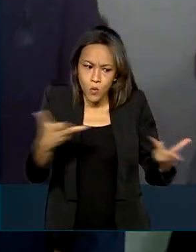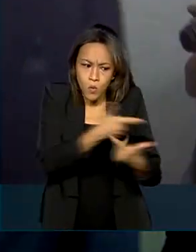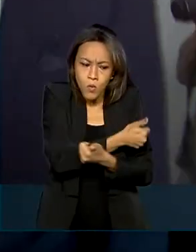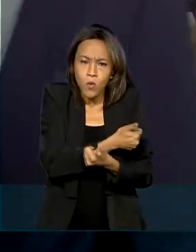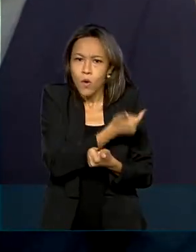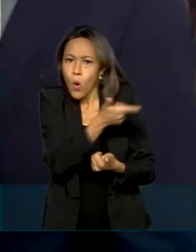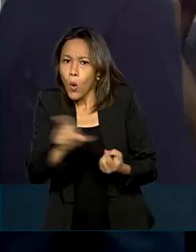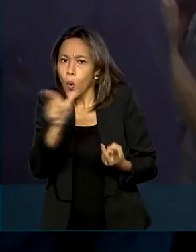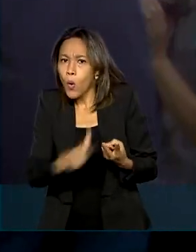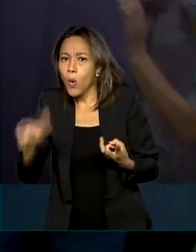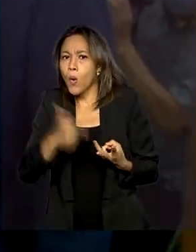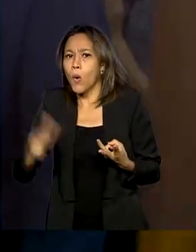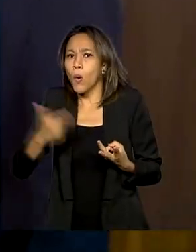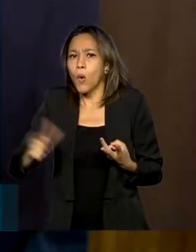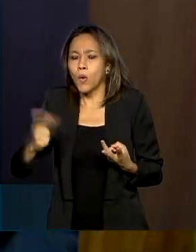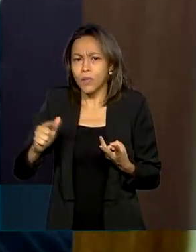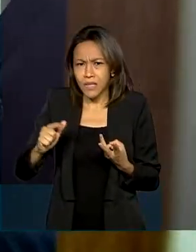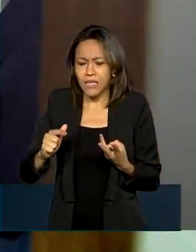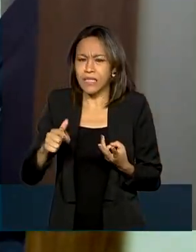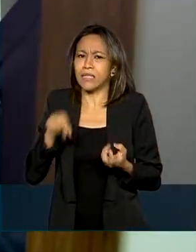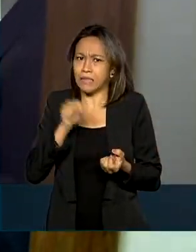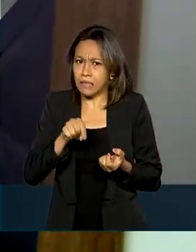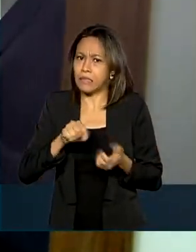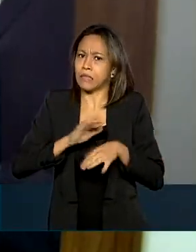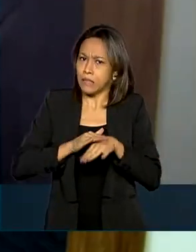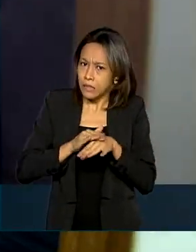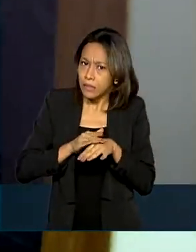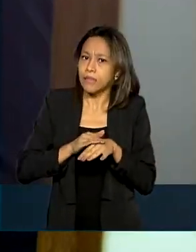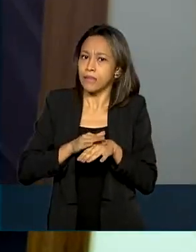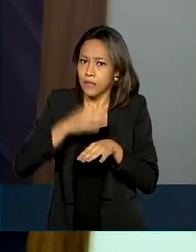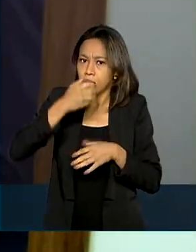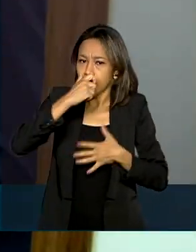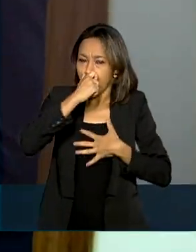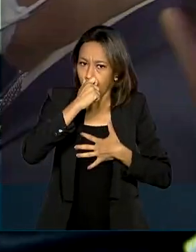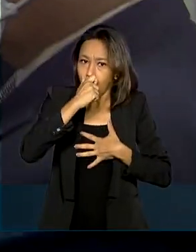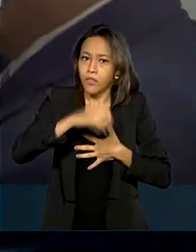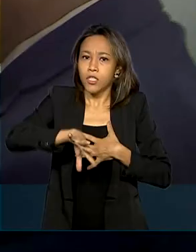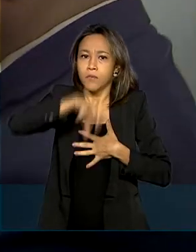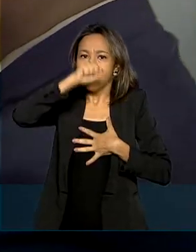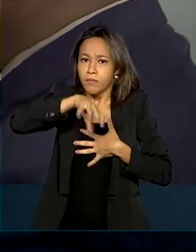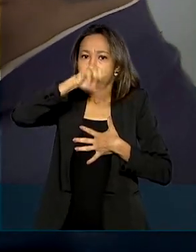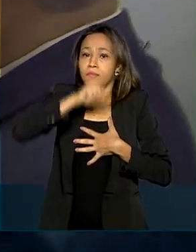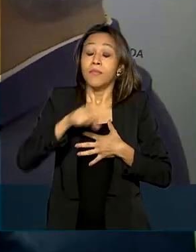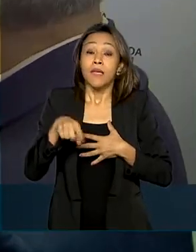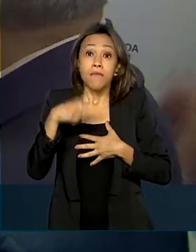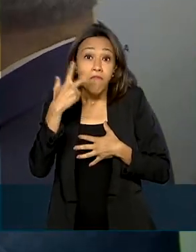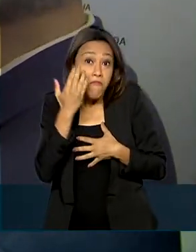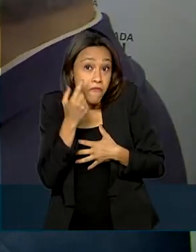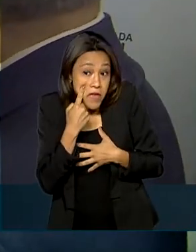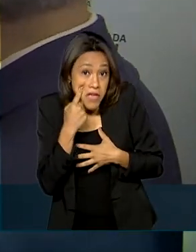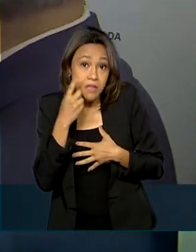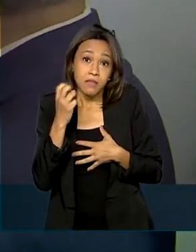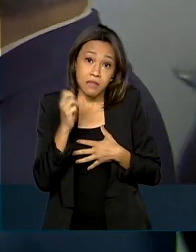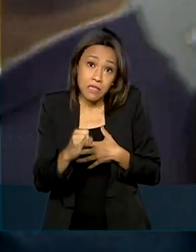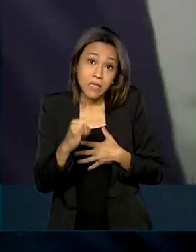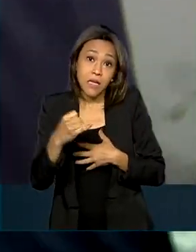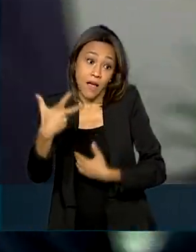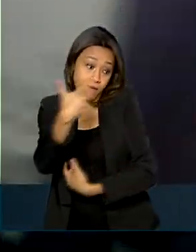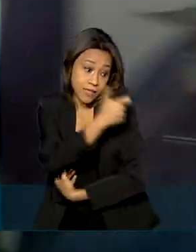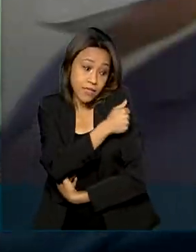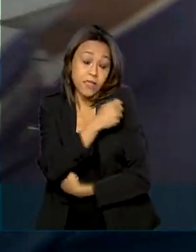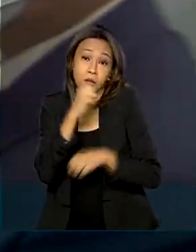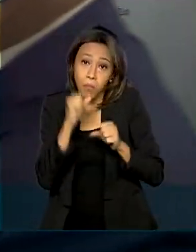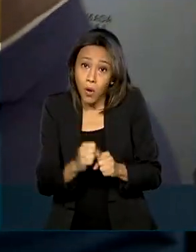outras infecções respiratórias. Agora, os pesquisadores querem saber se a vacina pode evitar as formas